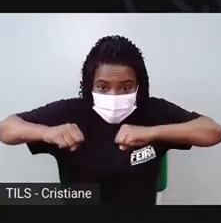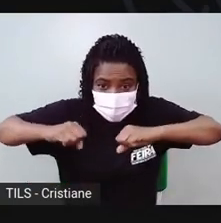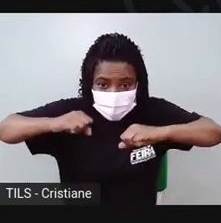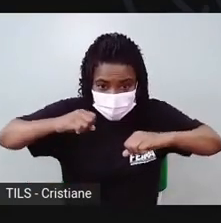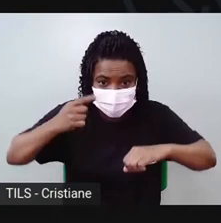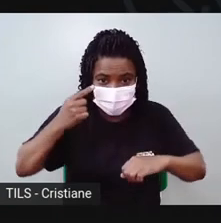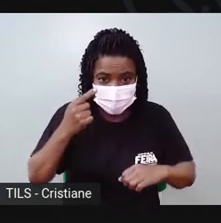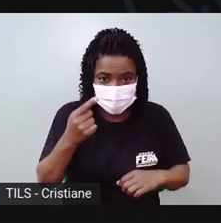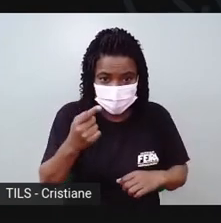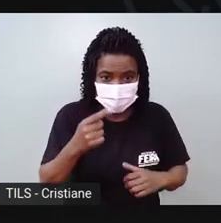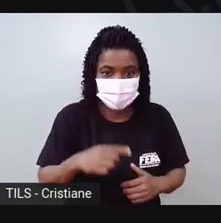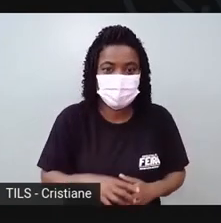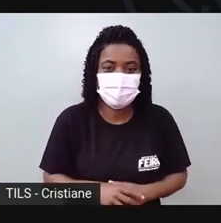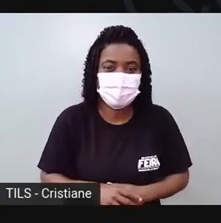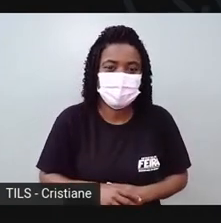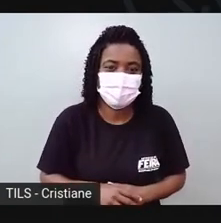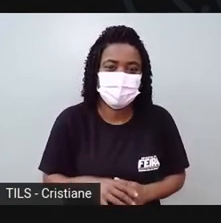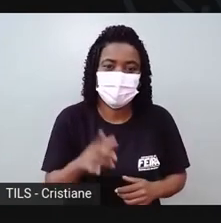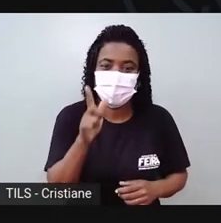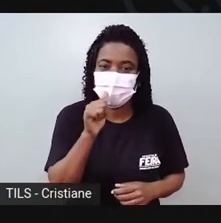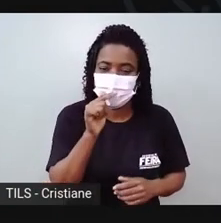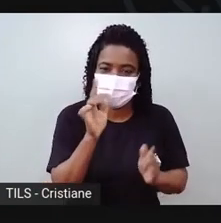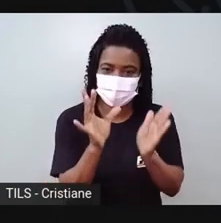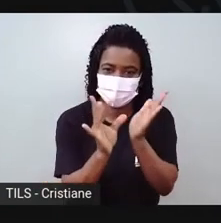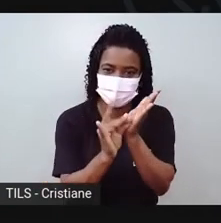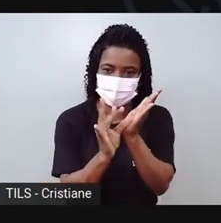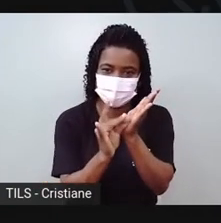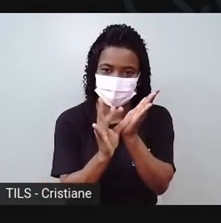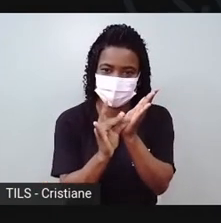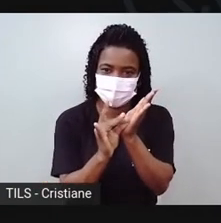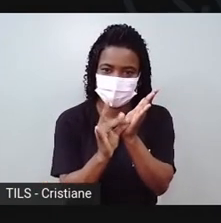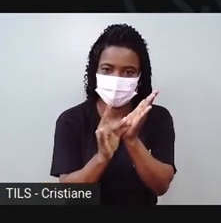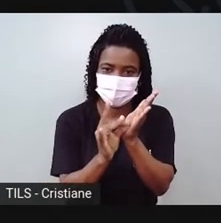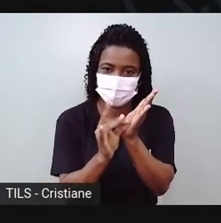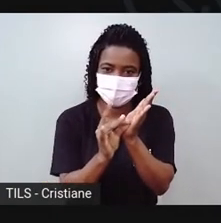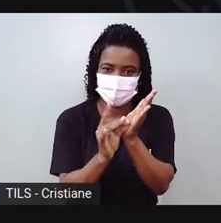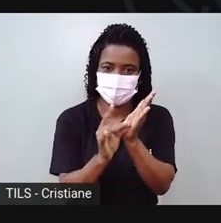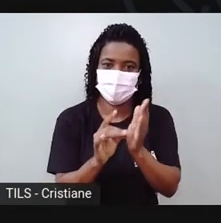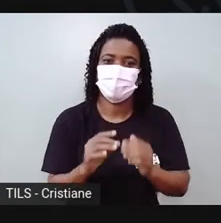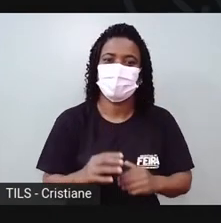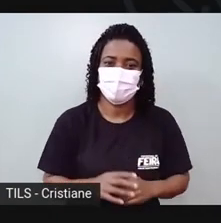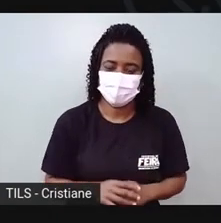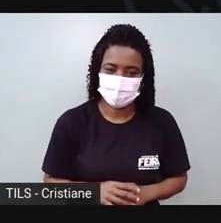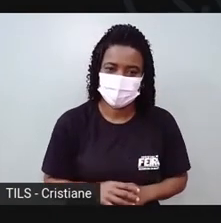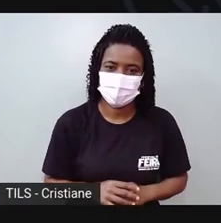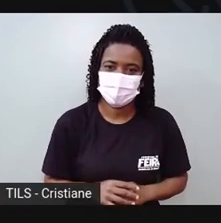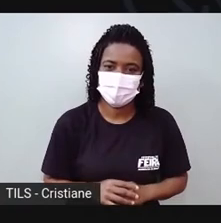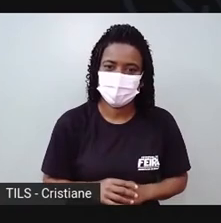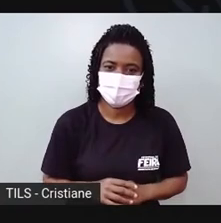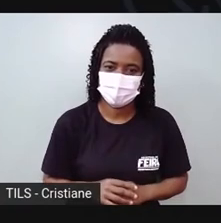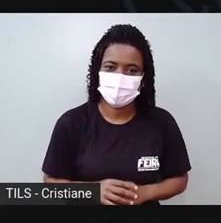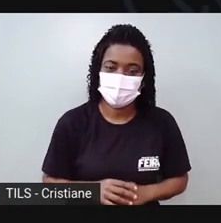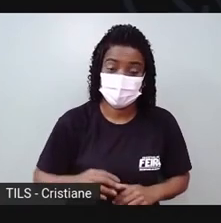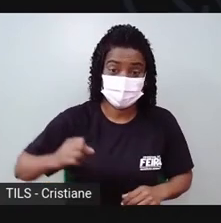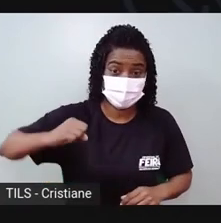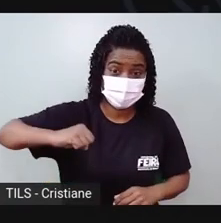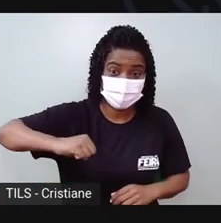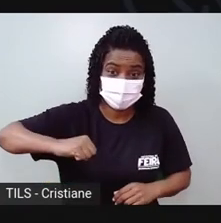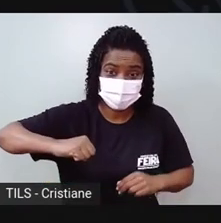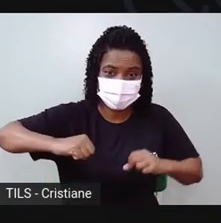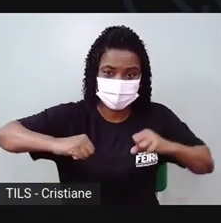ó. A segunda, mesma coisa, emendando aqui. aí,